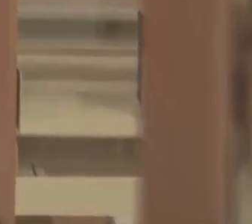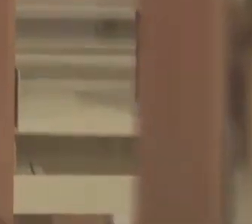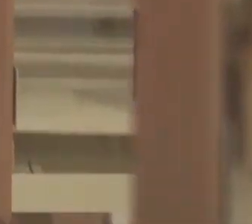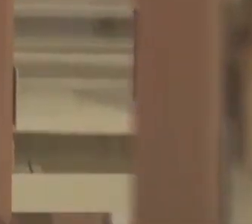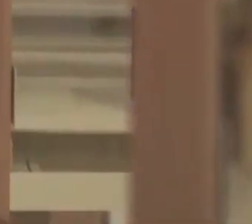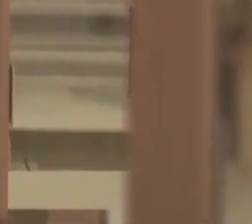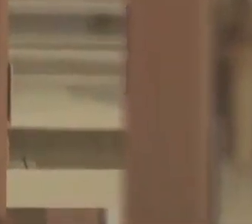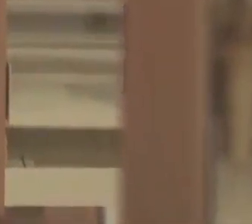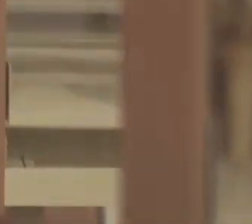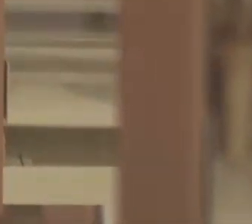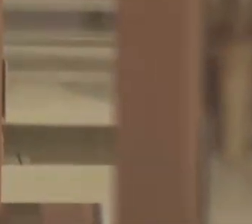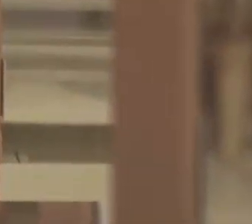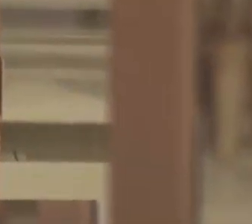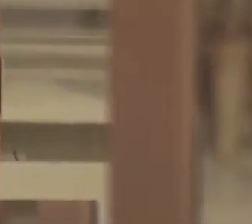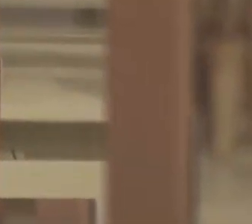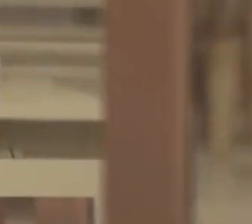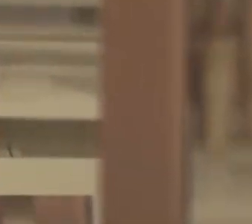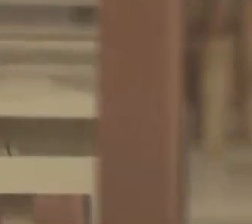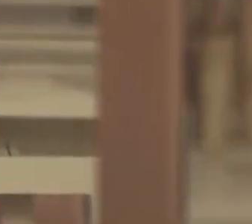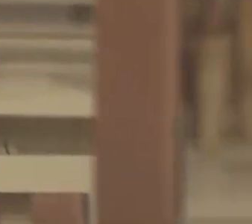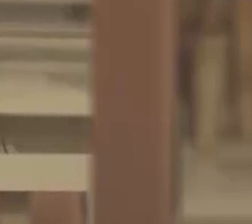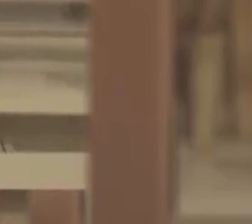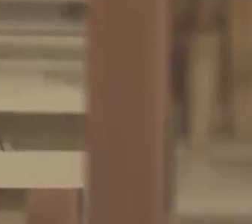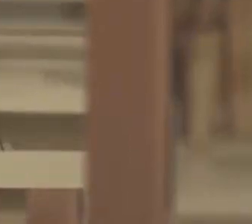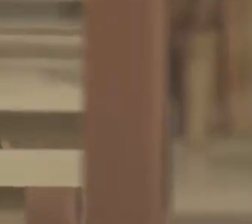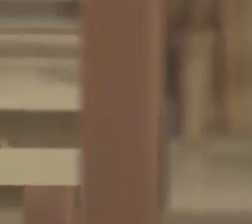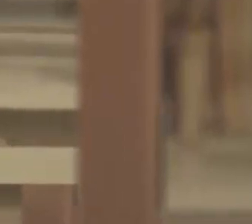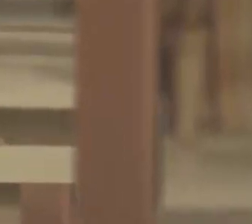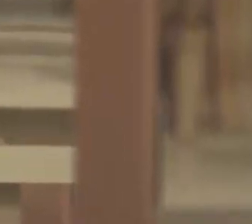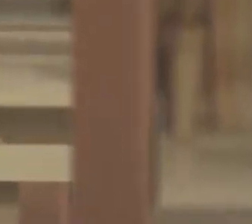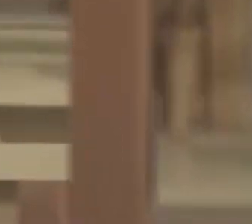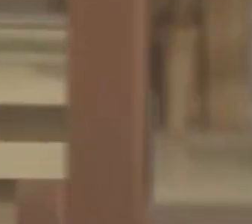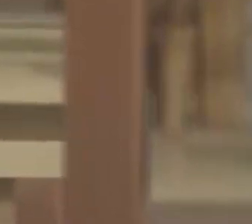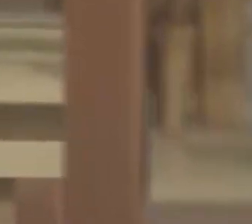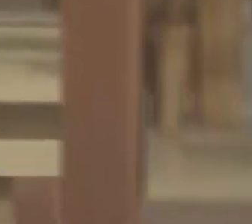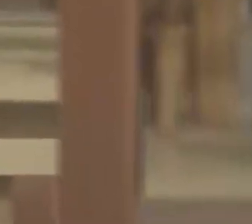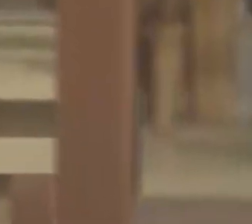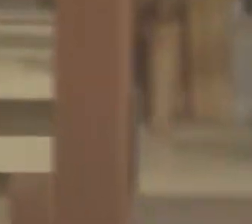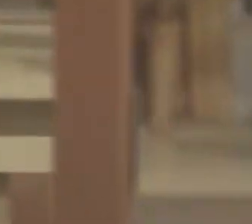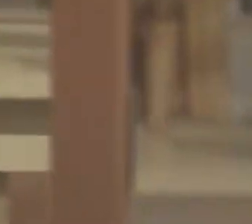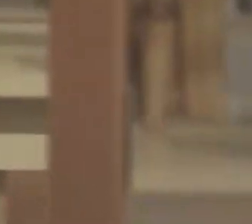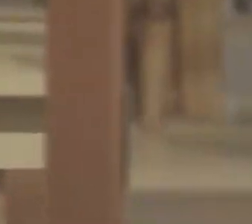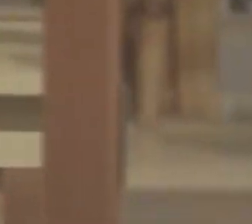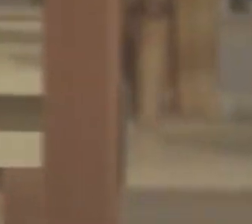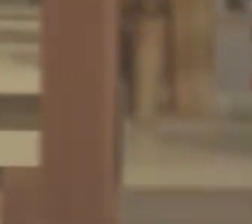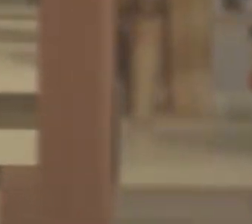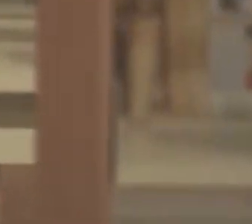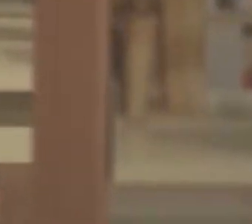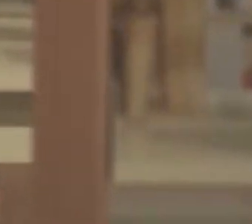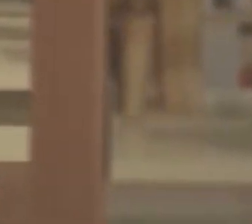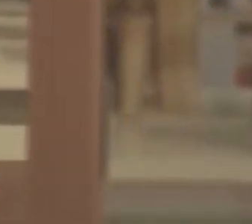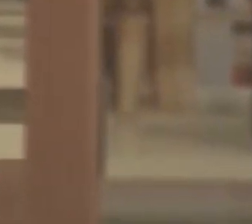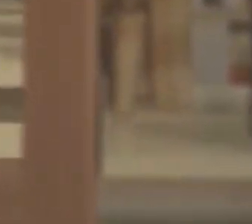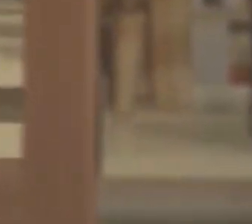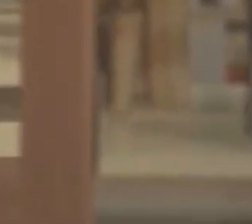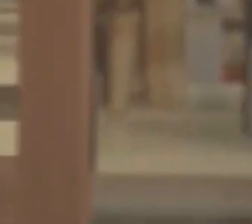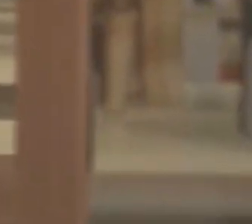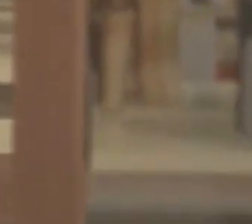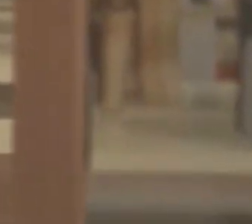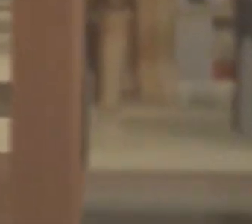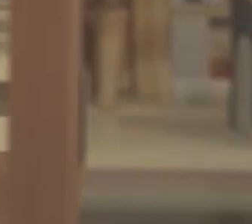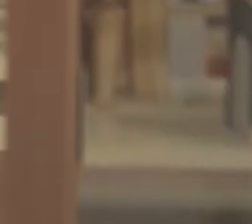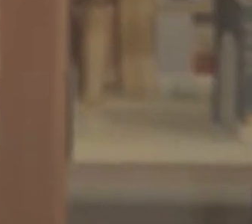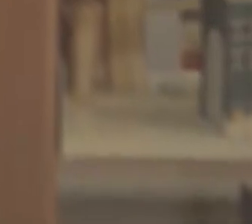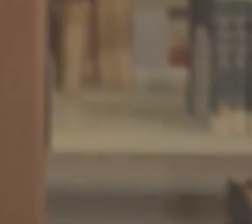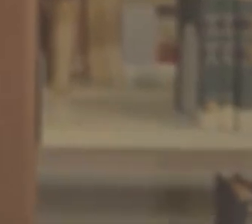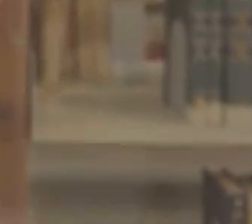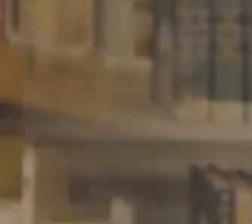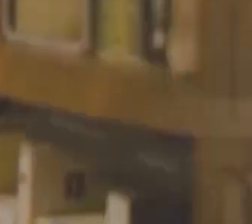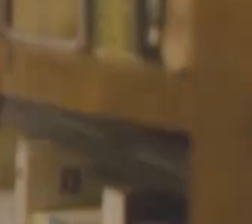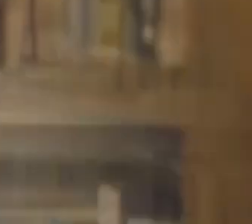Cabeceira